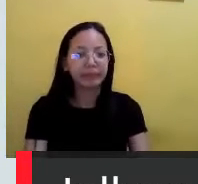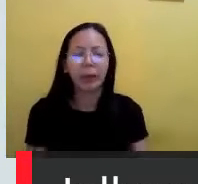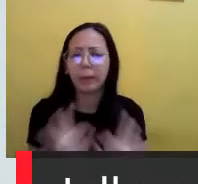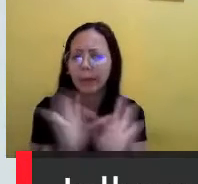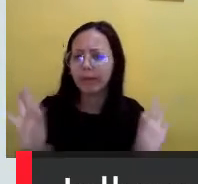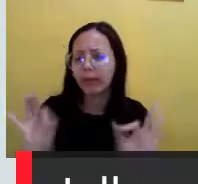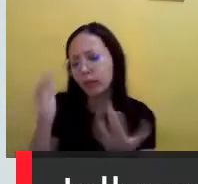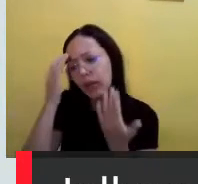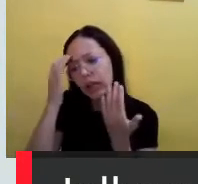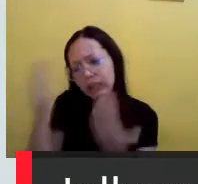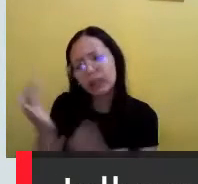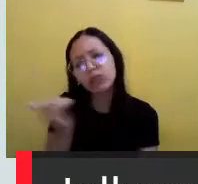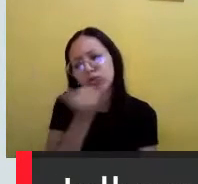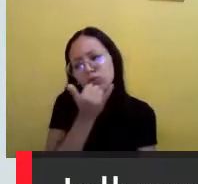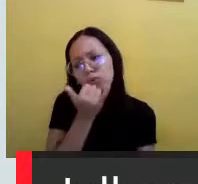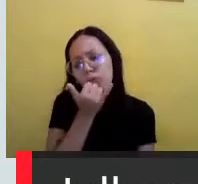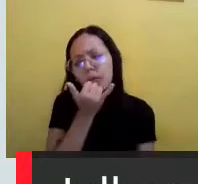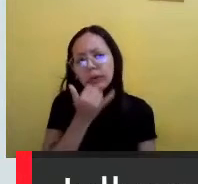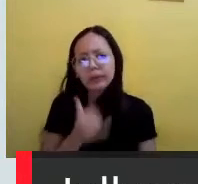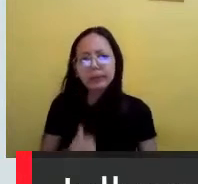Perfeito. Eu que agradeço, gente. Perdão.